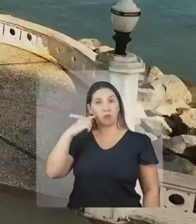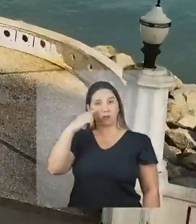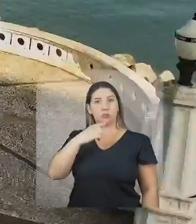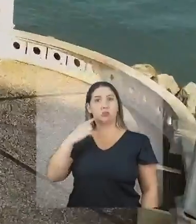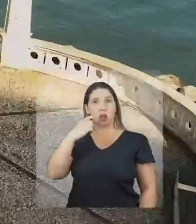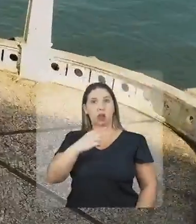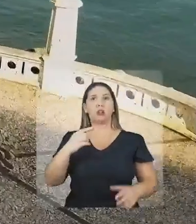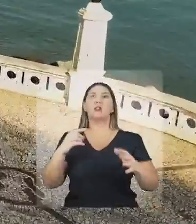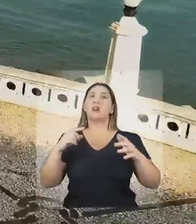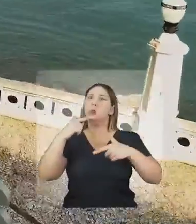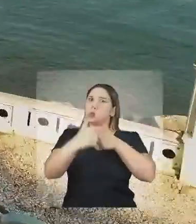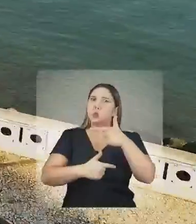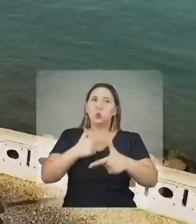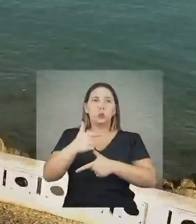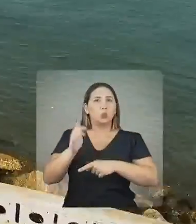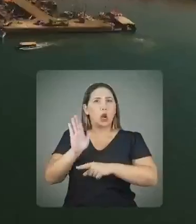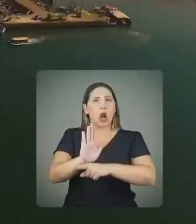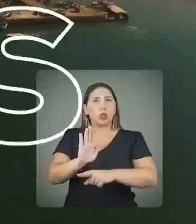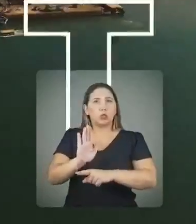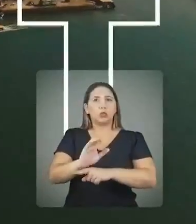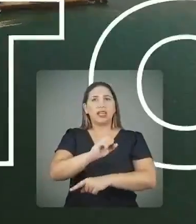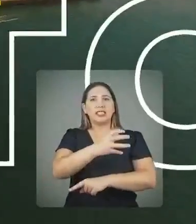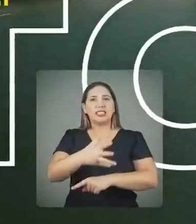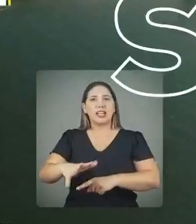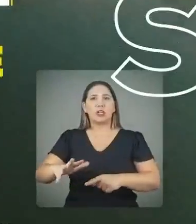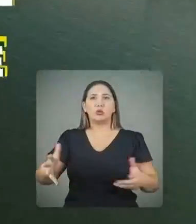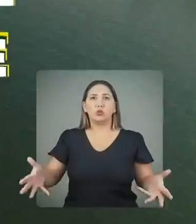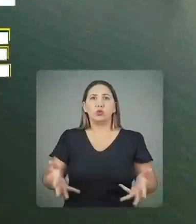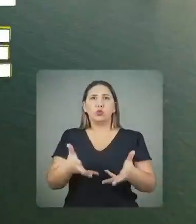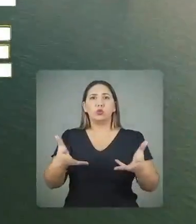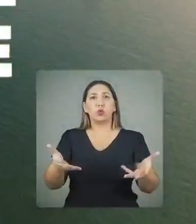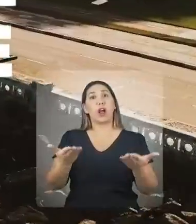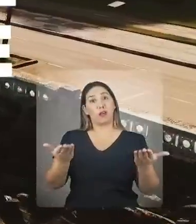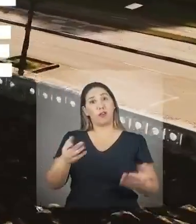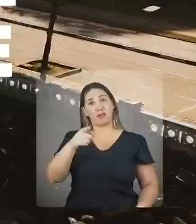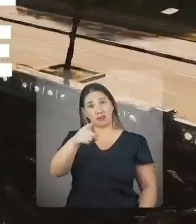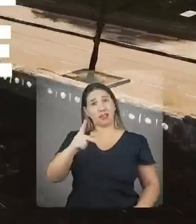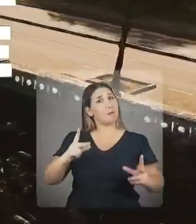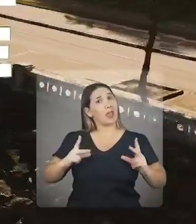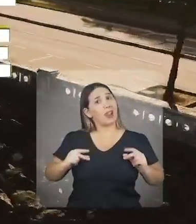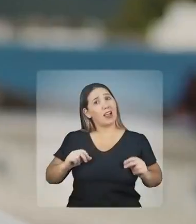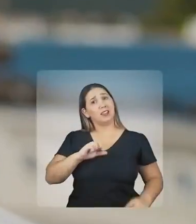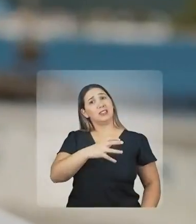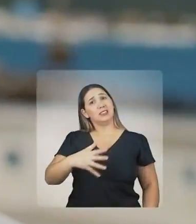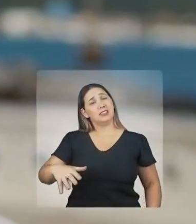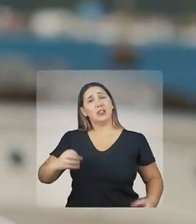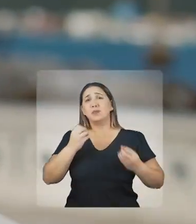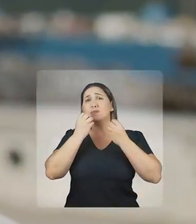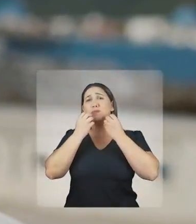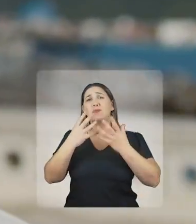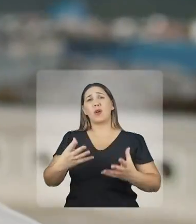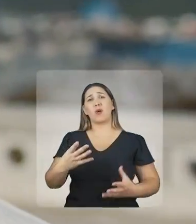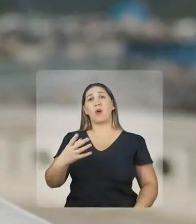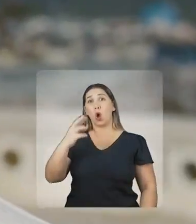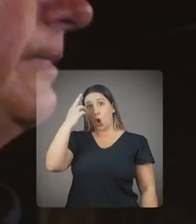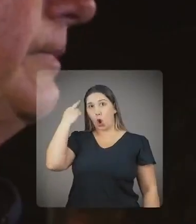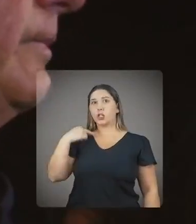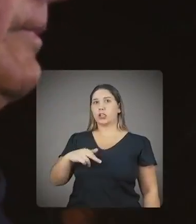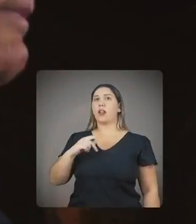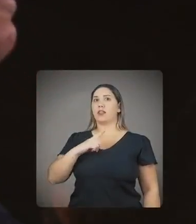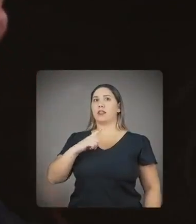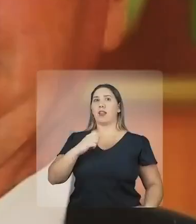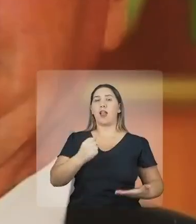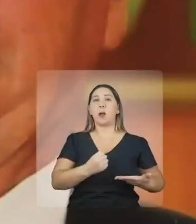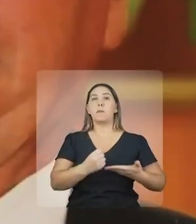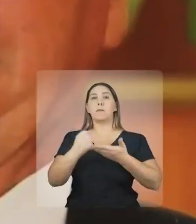muito por Santos. Agora, ela quer fazer de Santos a cidade que você merece. Rosana é tão forte que conta